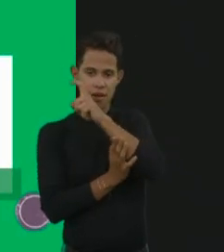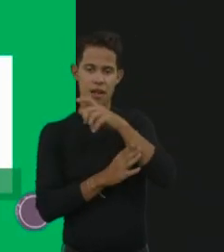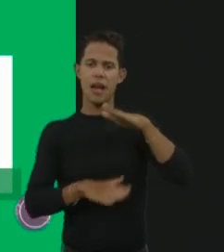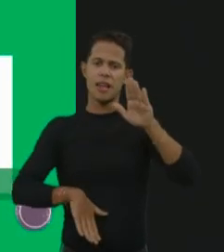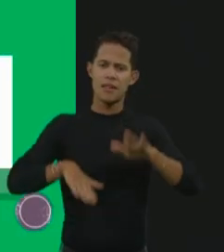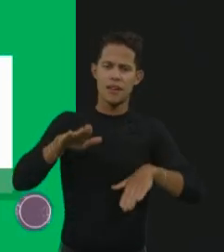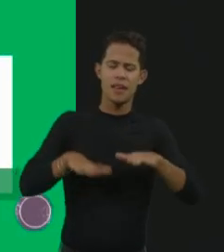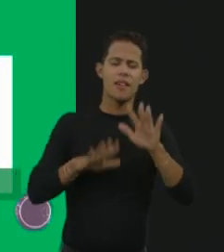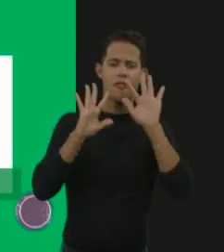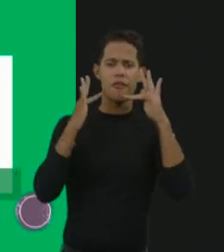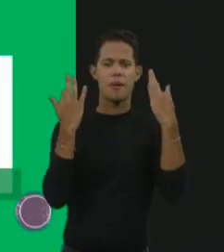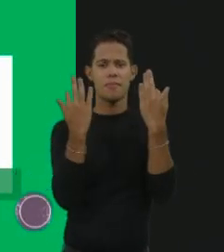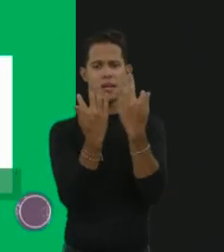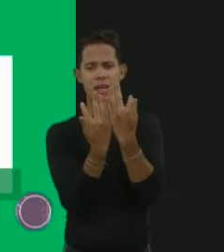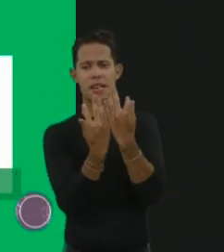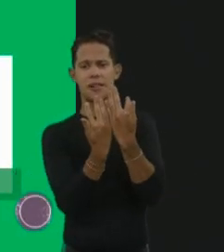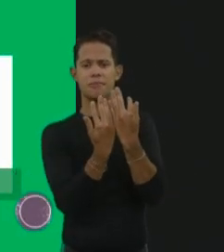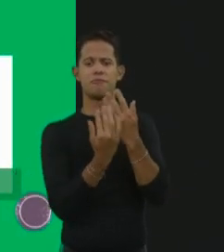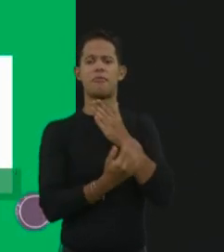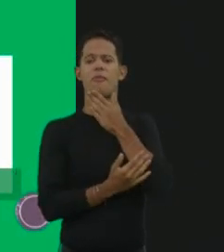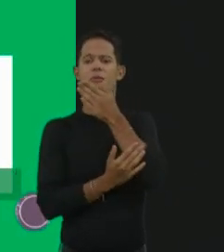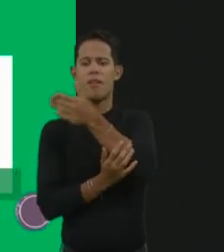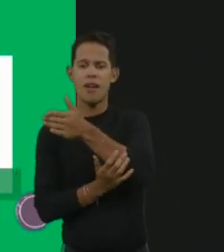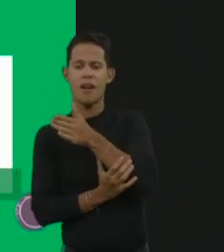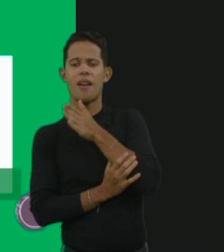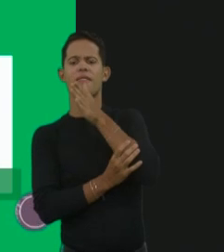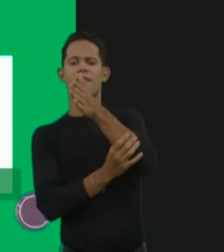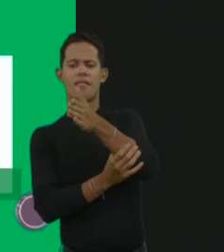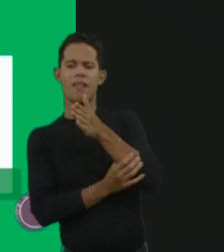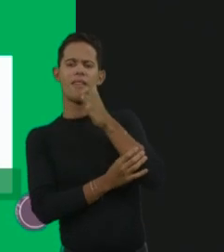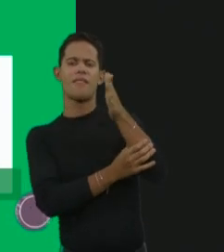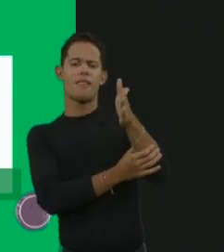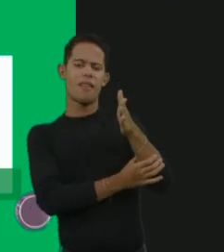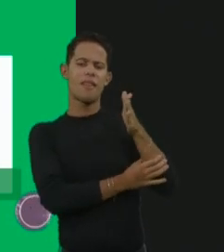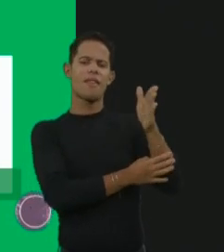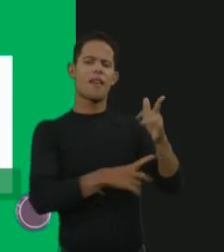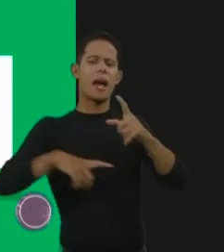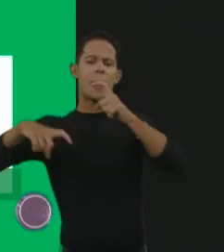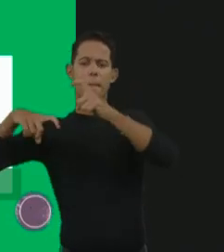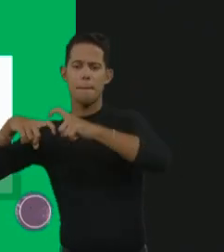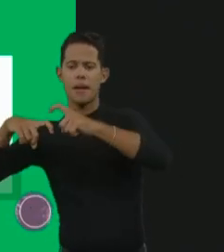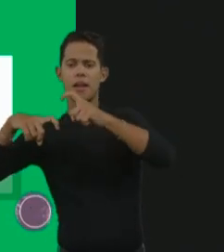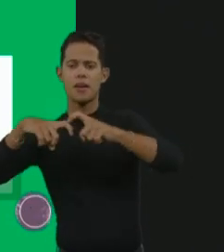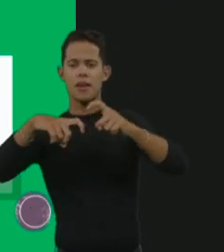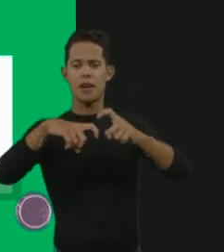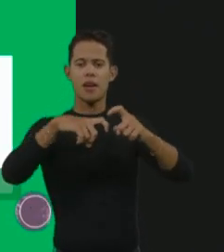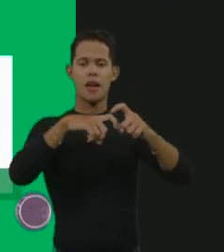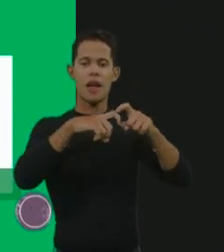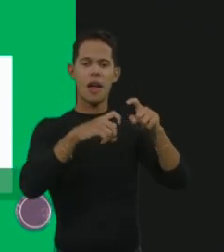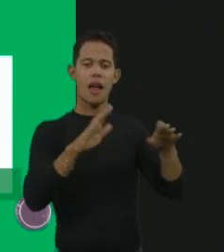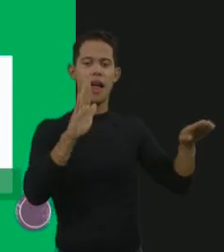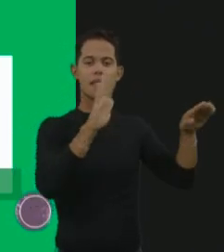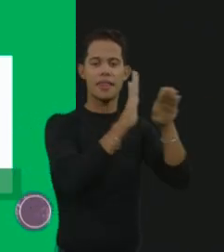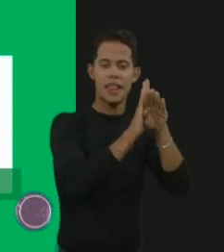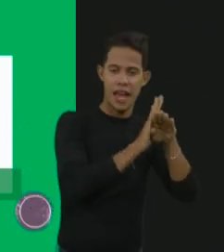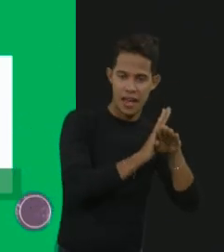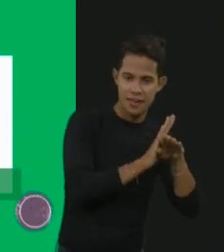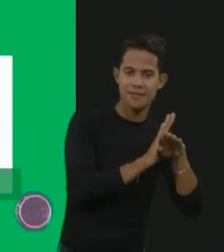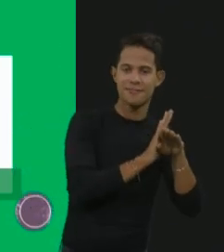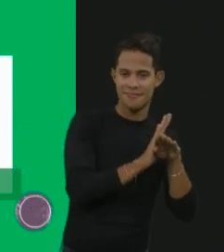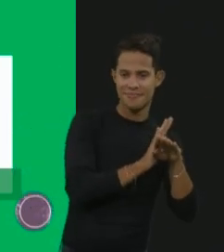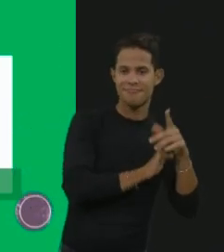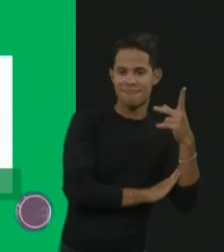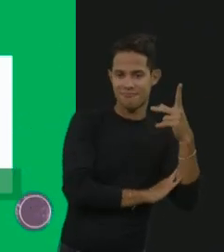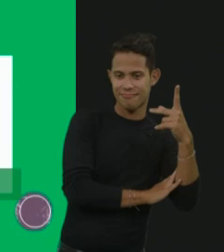10 médicos até chegar no geneticista, tá? Levam ao redor de quase 5 anos na busca por um